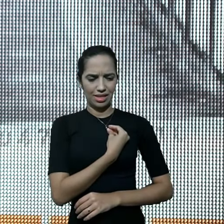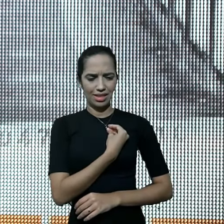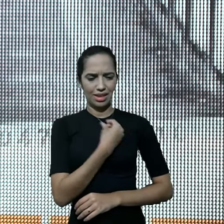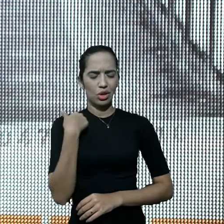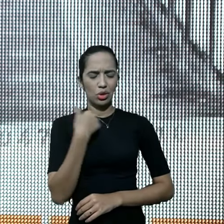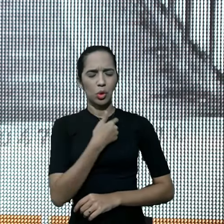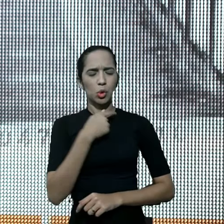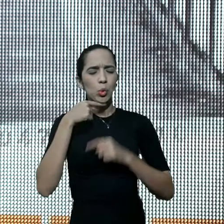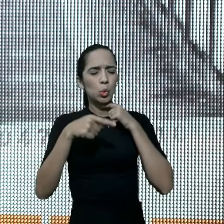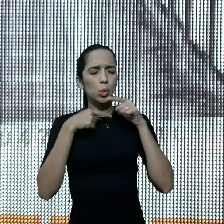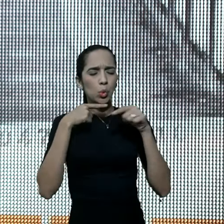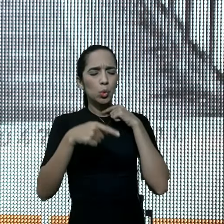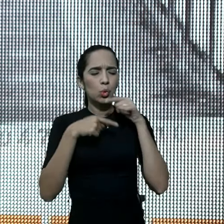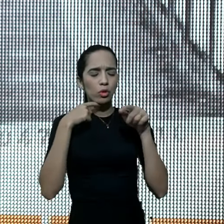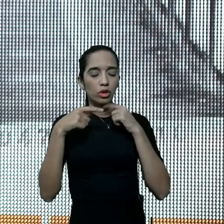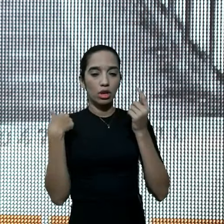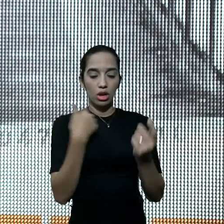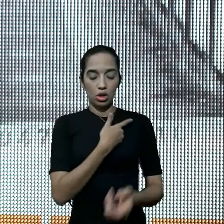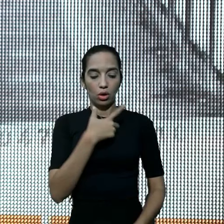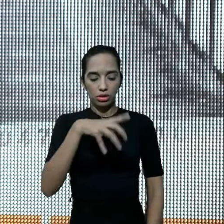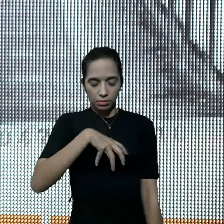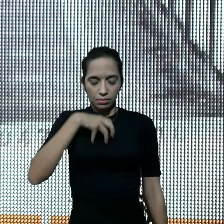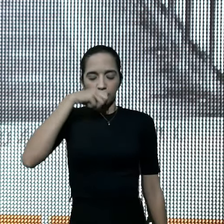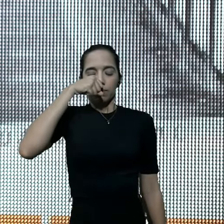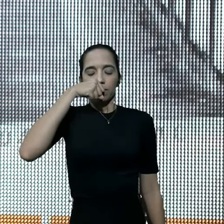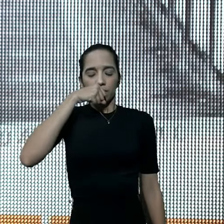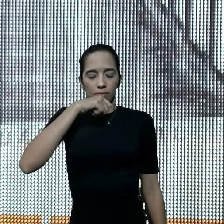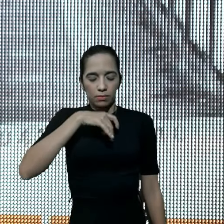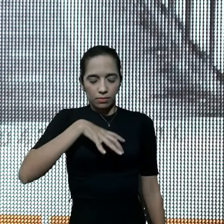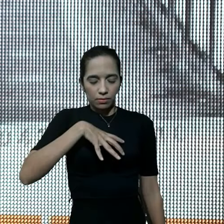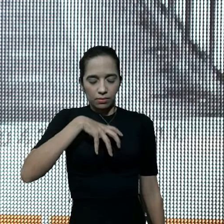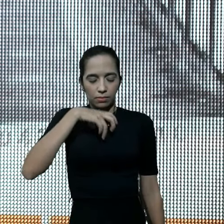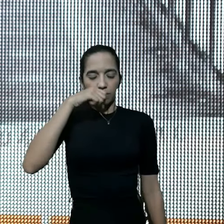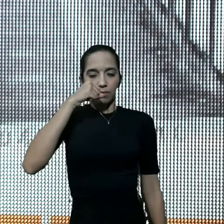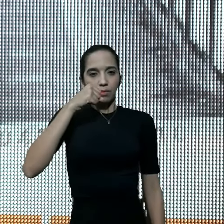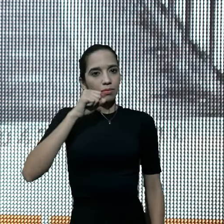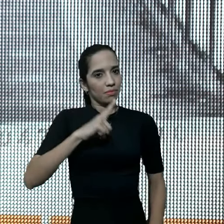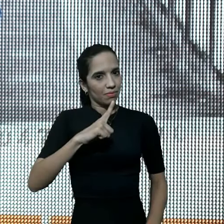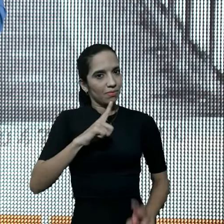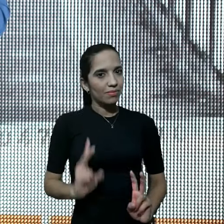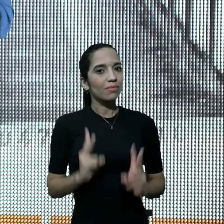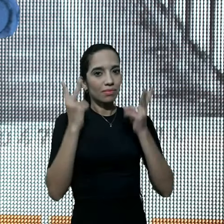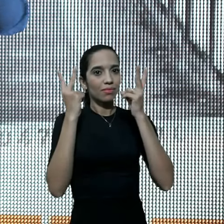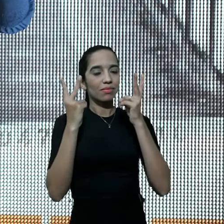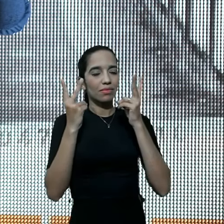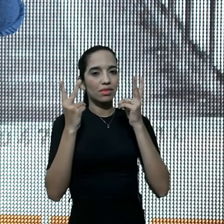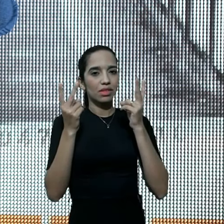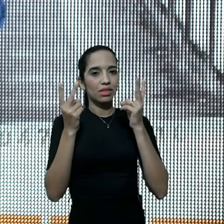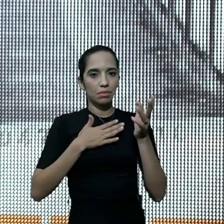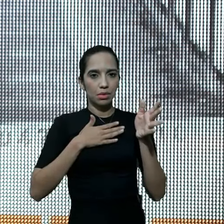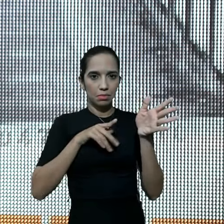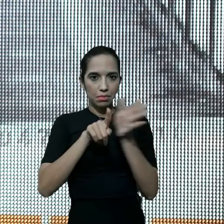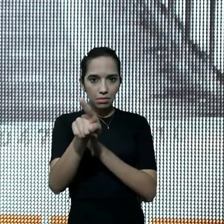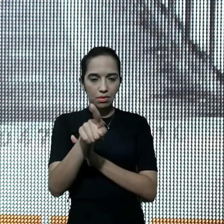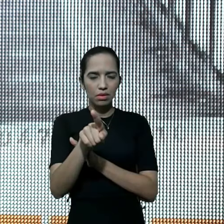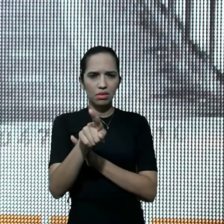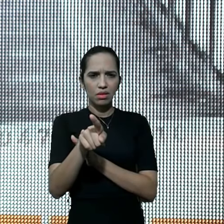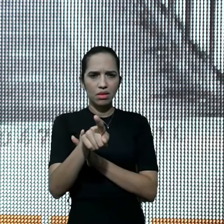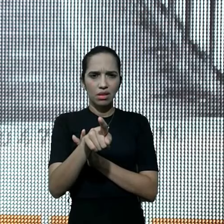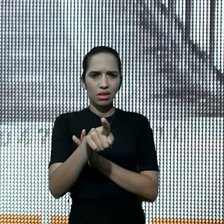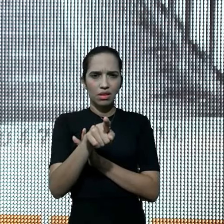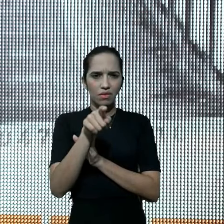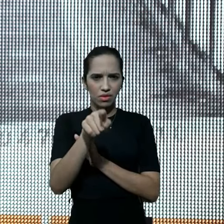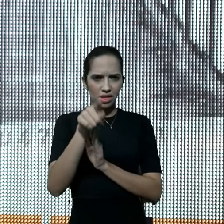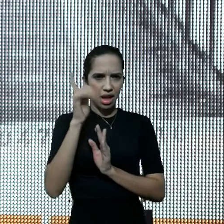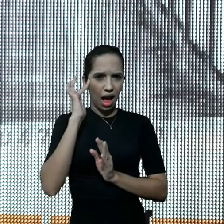vida, e o fôlego, que nós respiramos, nunca foi tão valorizado, e a minha pergunta para você é, será que